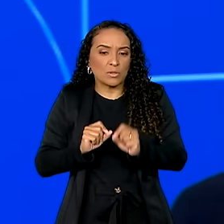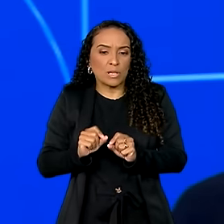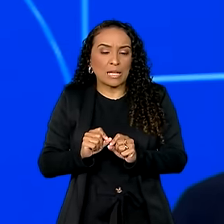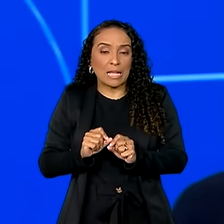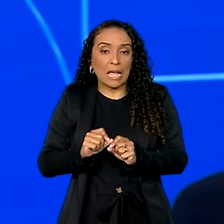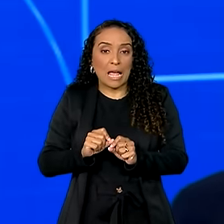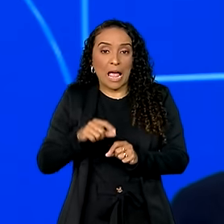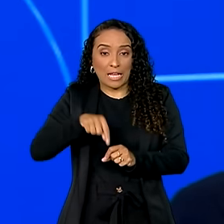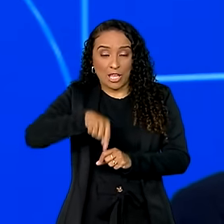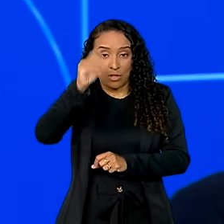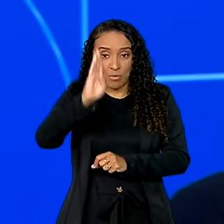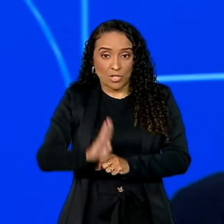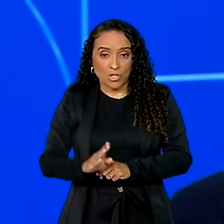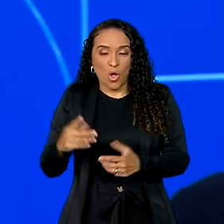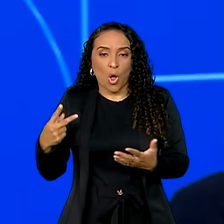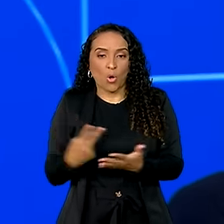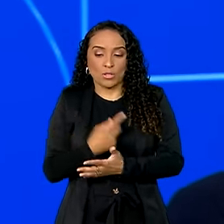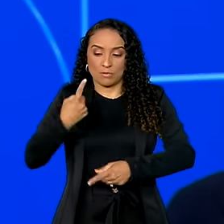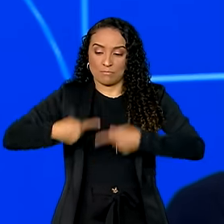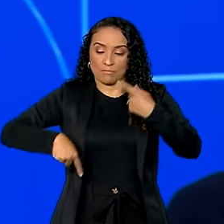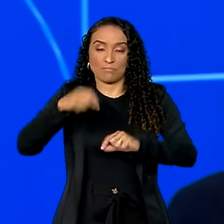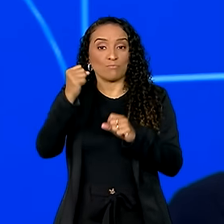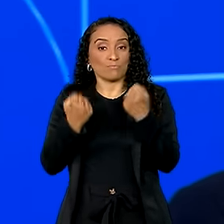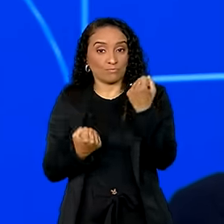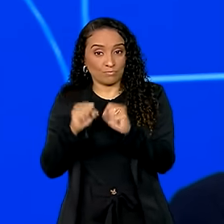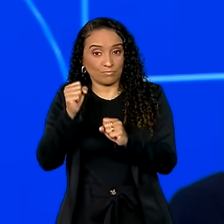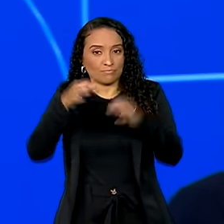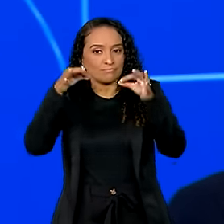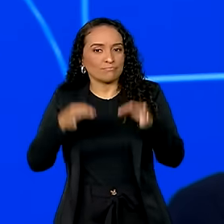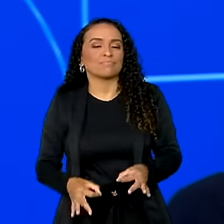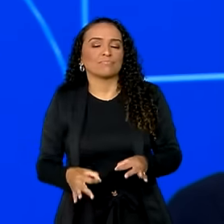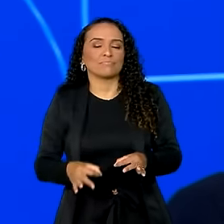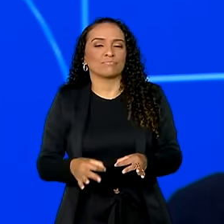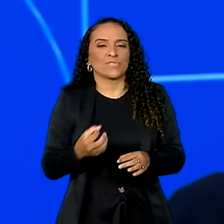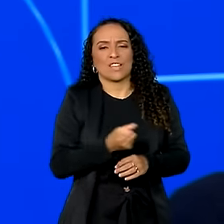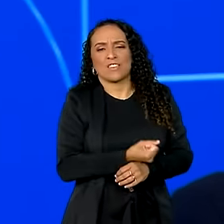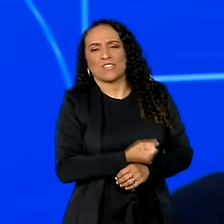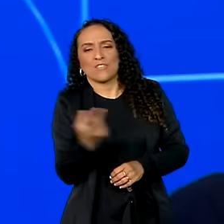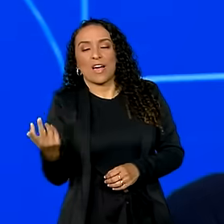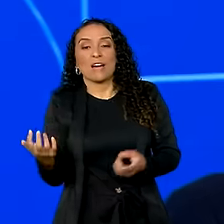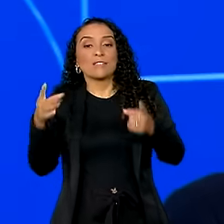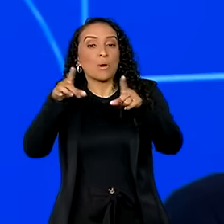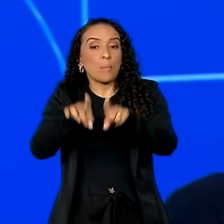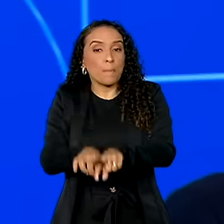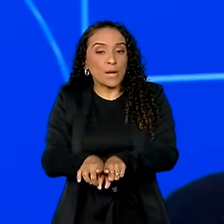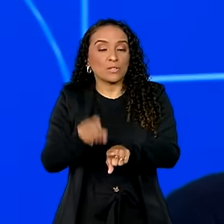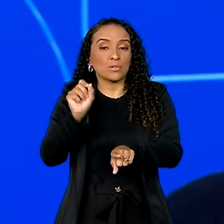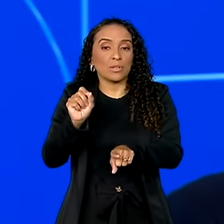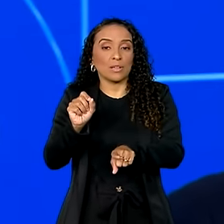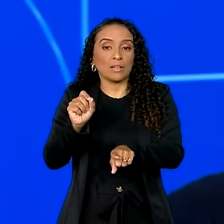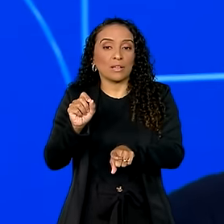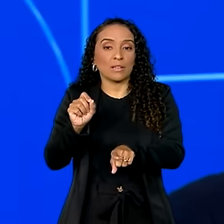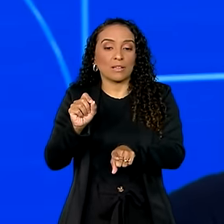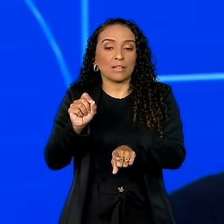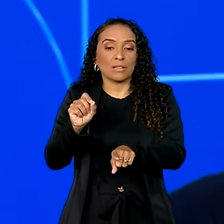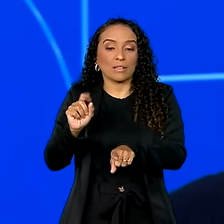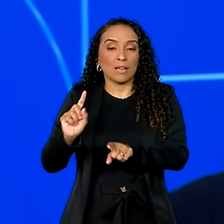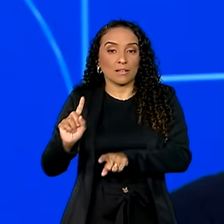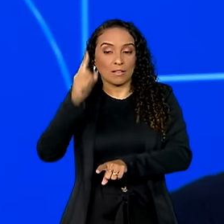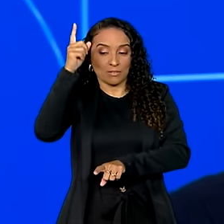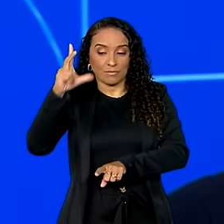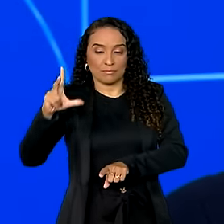Brasil uma política industrial. E muitos delas numa parceria entre a iniciativa